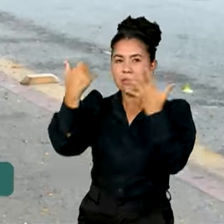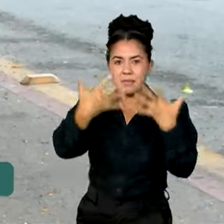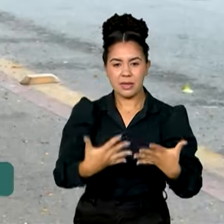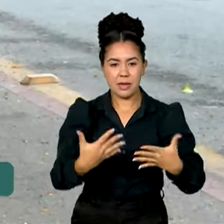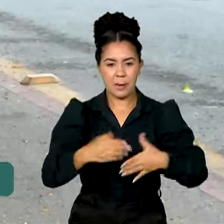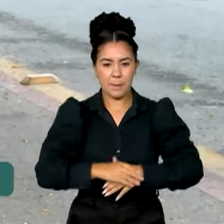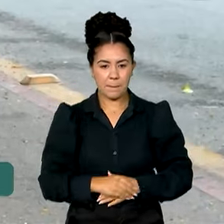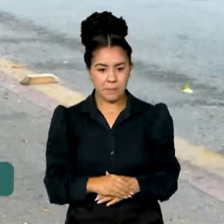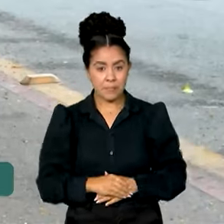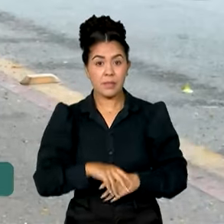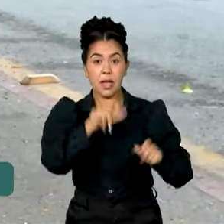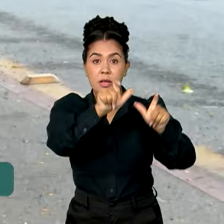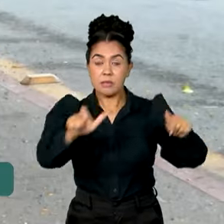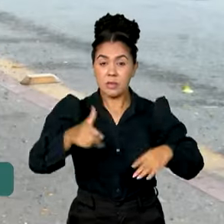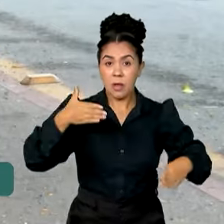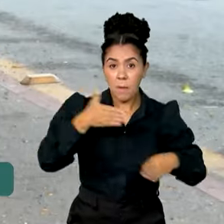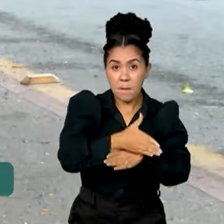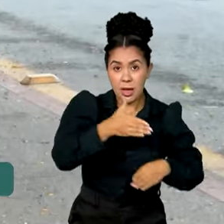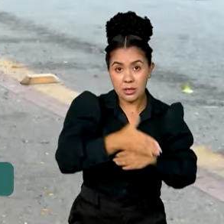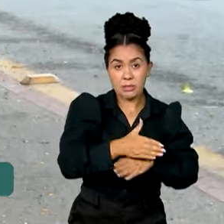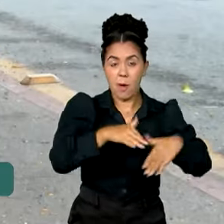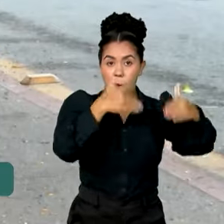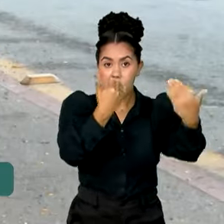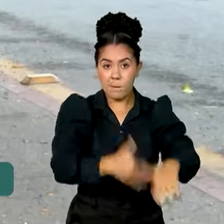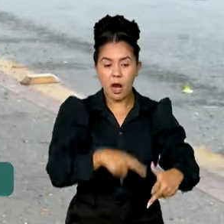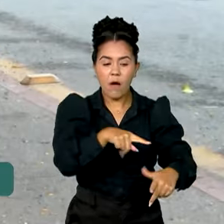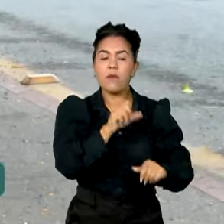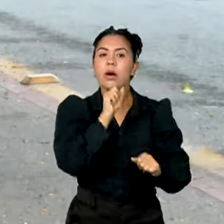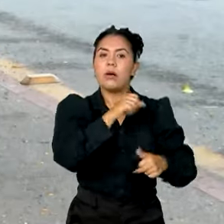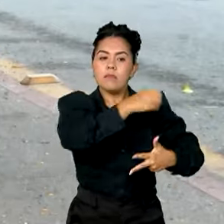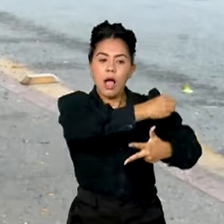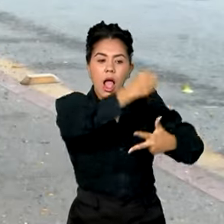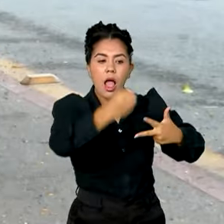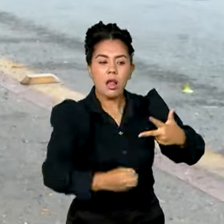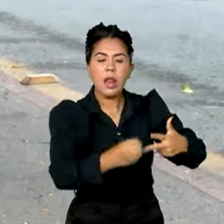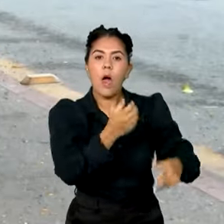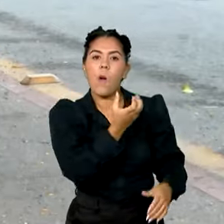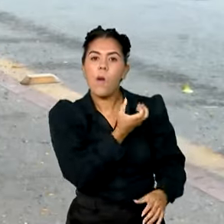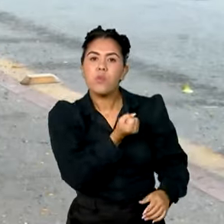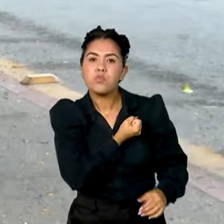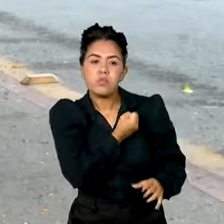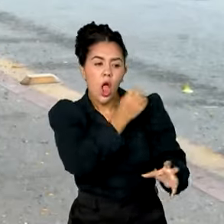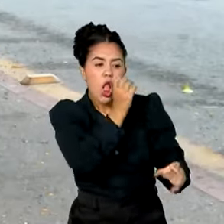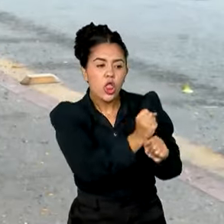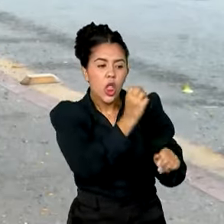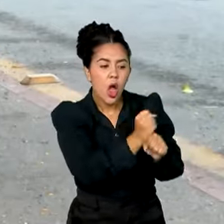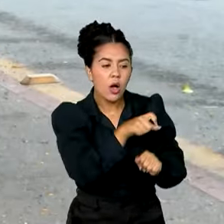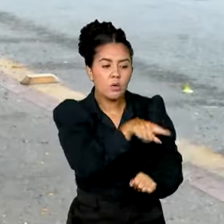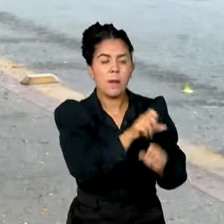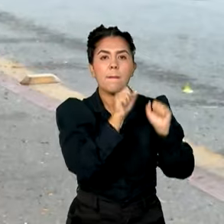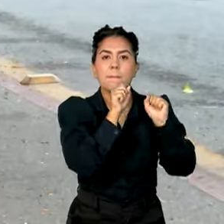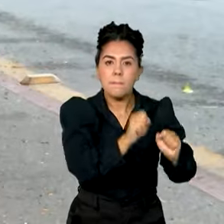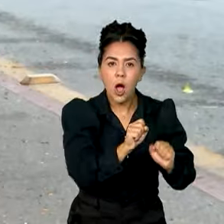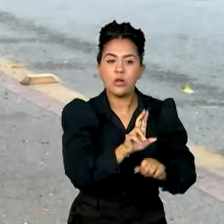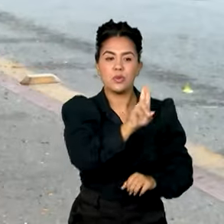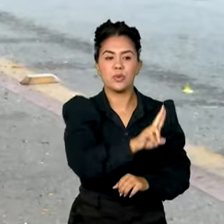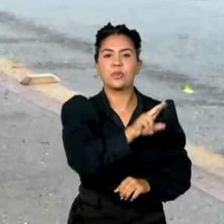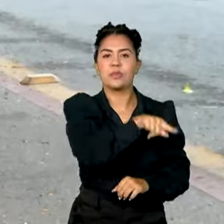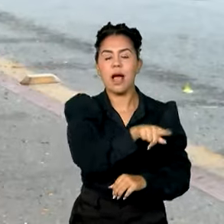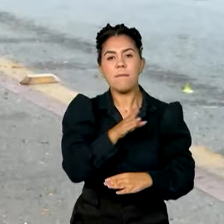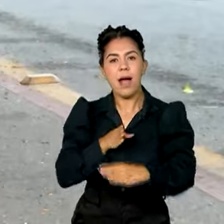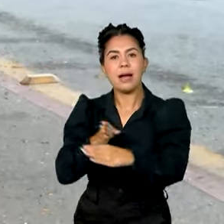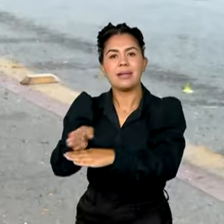Os participantes do exame podem usar as notas para se inscreverem no Sistema de Seleção Unificada, o SISU, no Programa